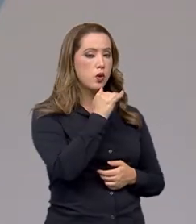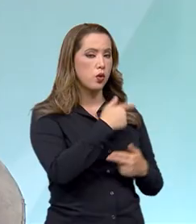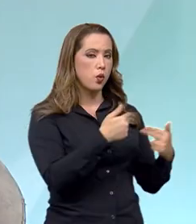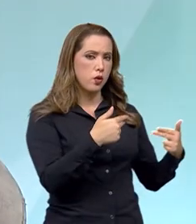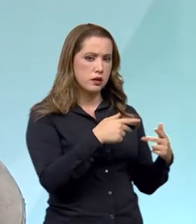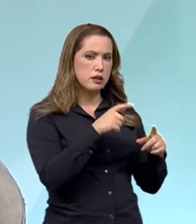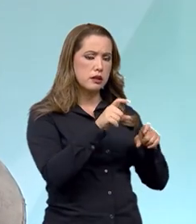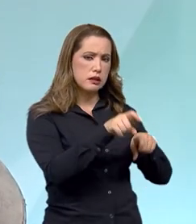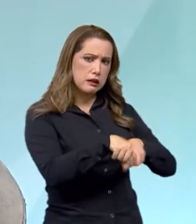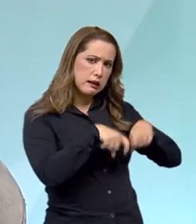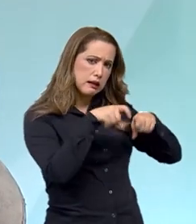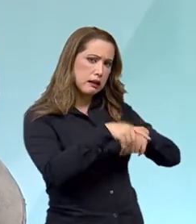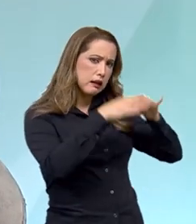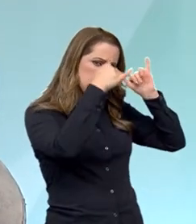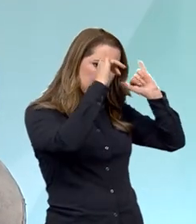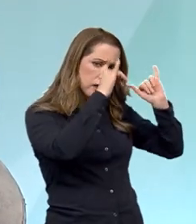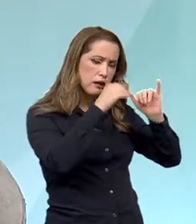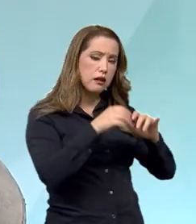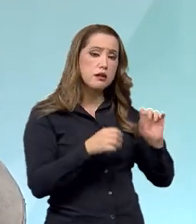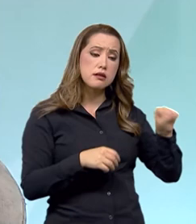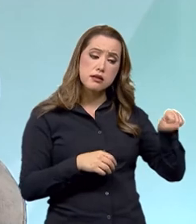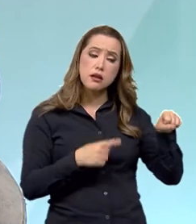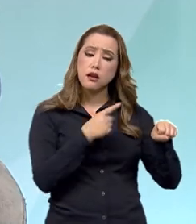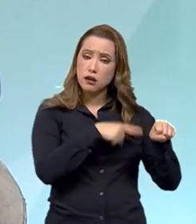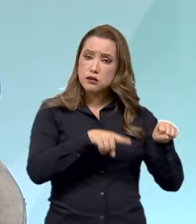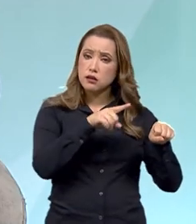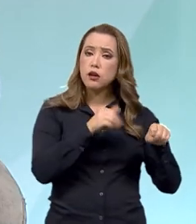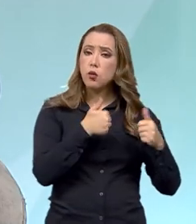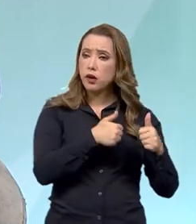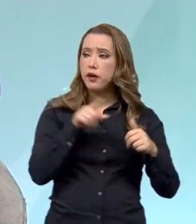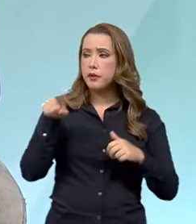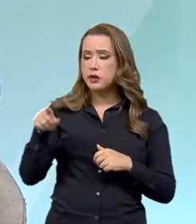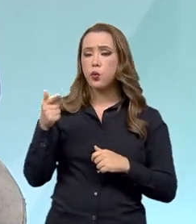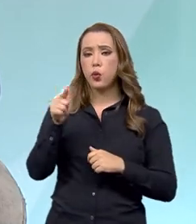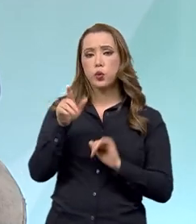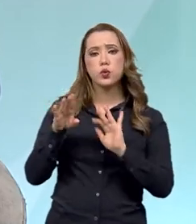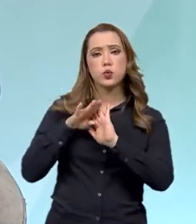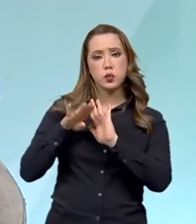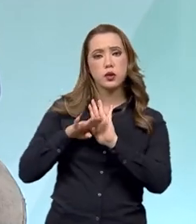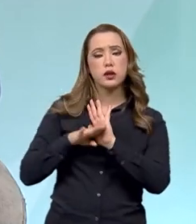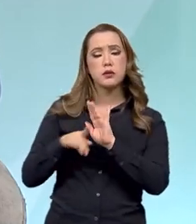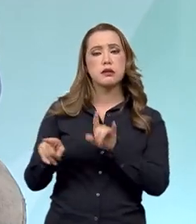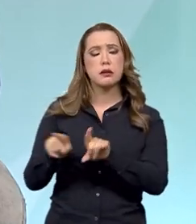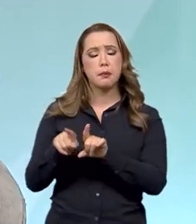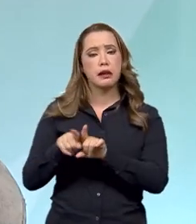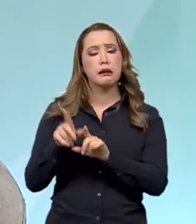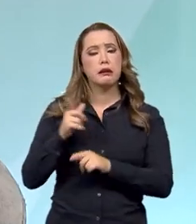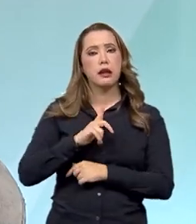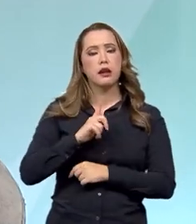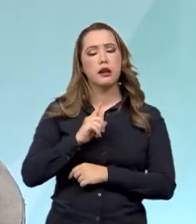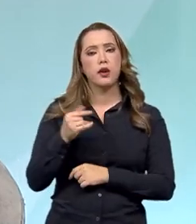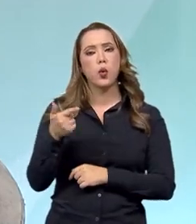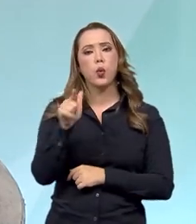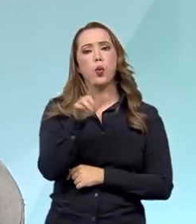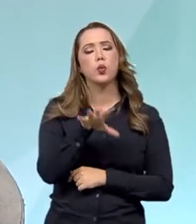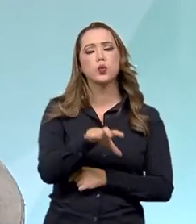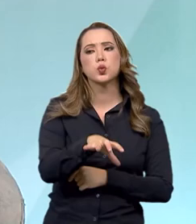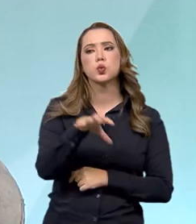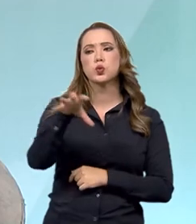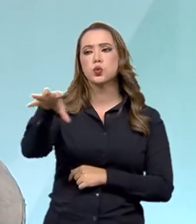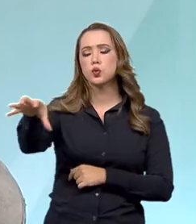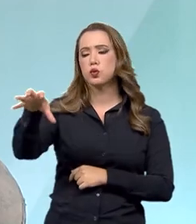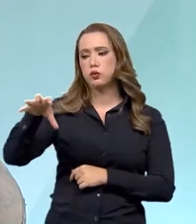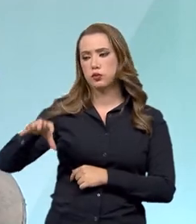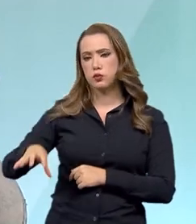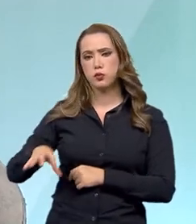Por exemplo. Por exemplo. Além desses produtos daí, o nosso programa, ele permite que alguns segmentos de produção,